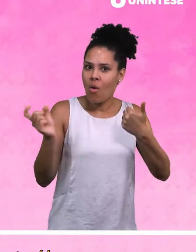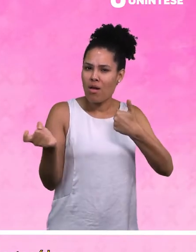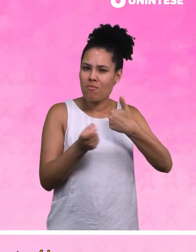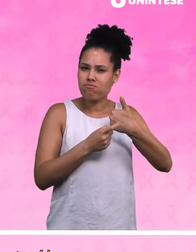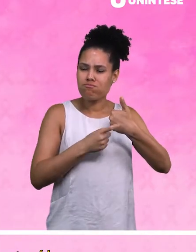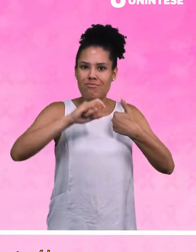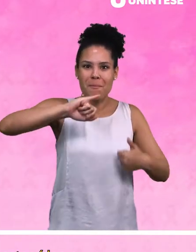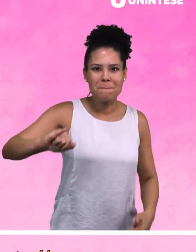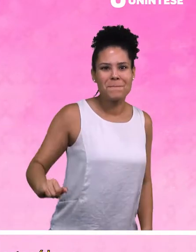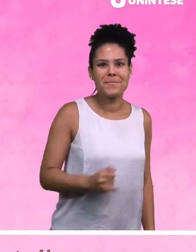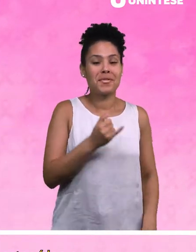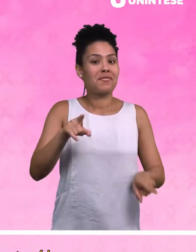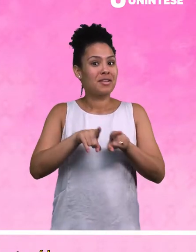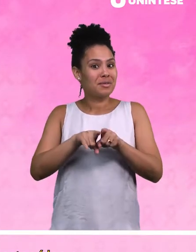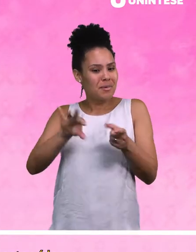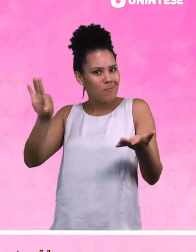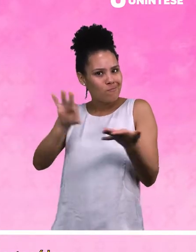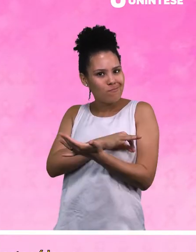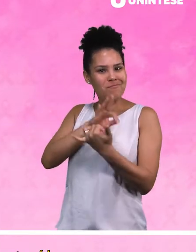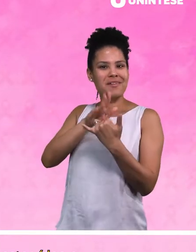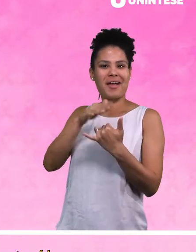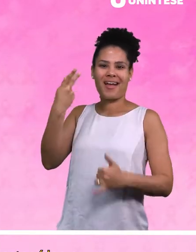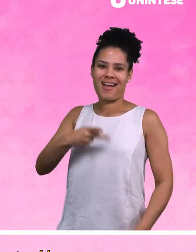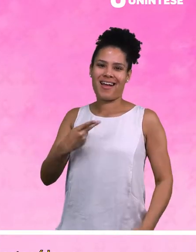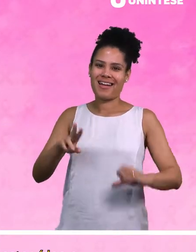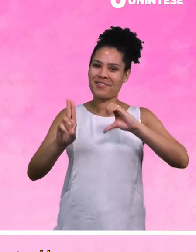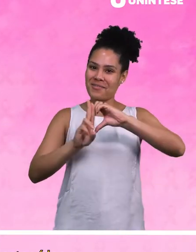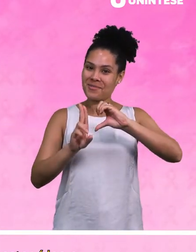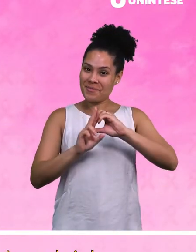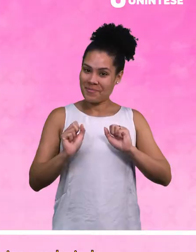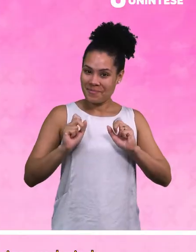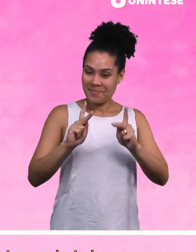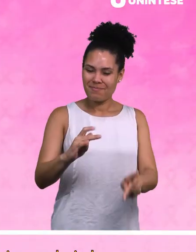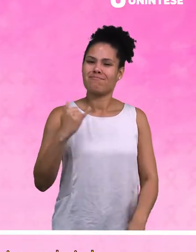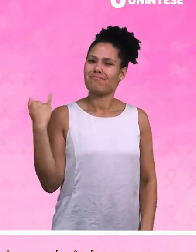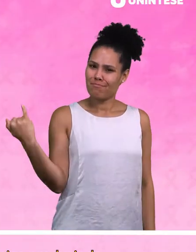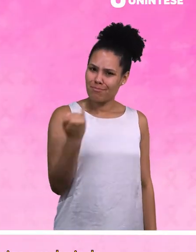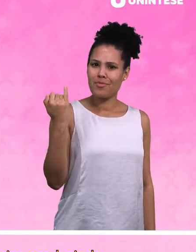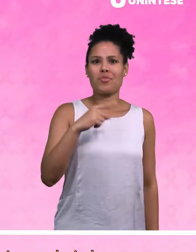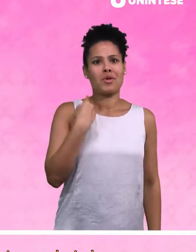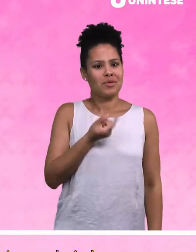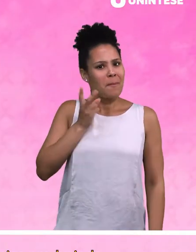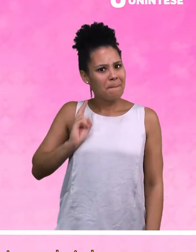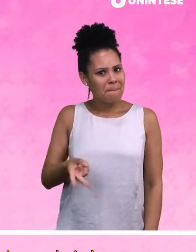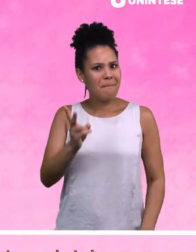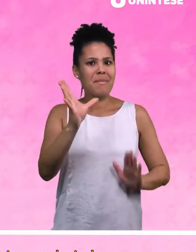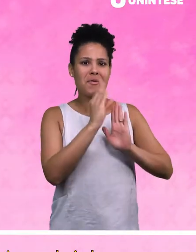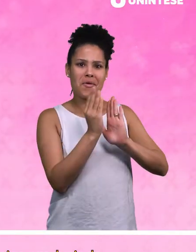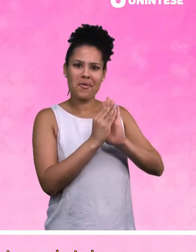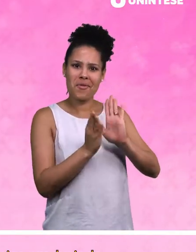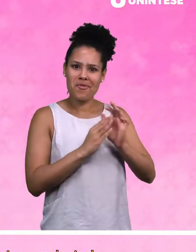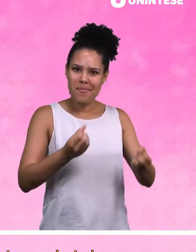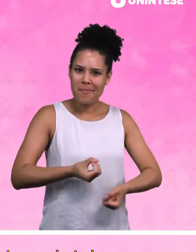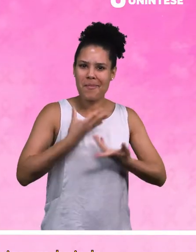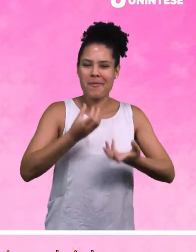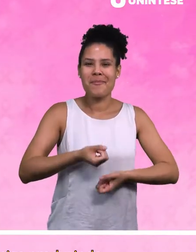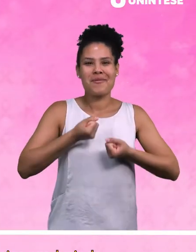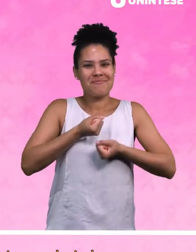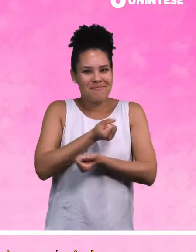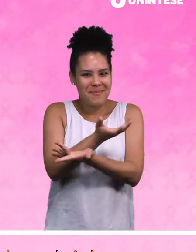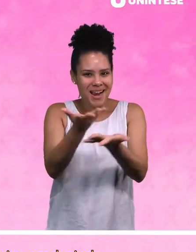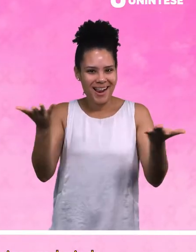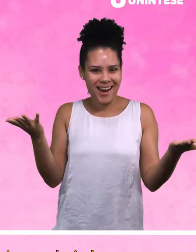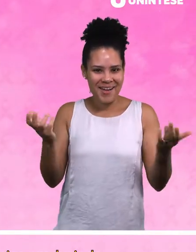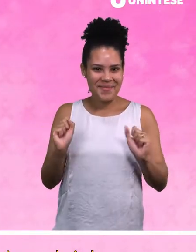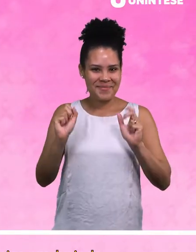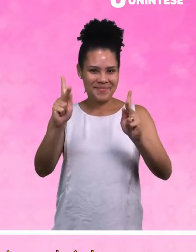neste vídeo e aproveite para se inscrever no canal aqui da Uníntese. Isso é muito importante para que a gente siga produzindo conteúdos como